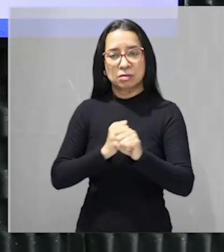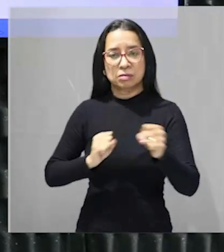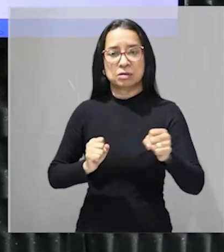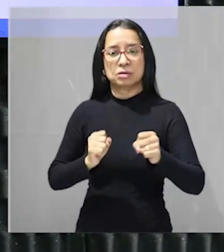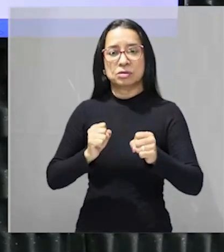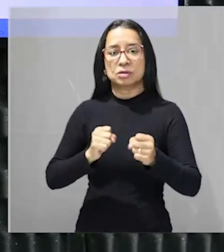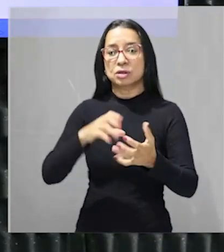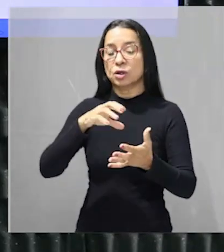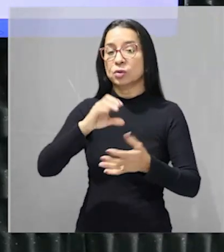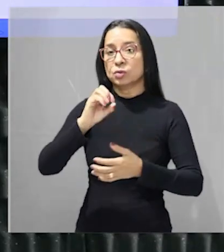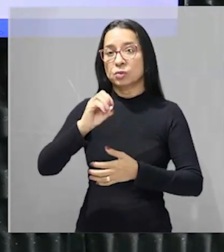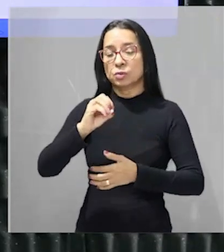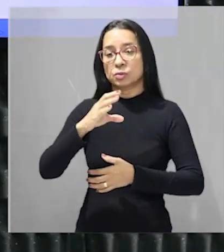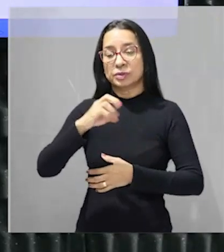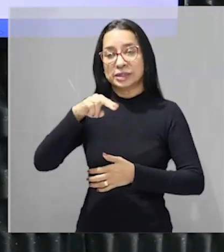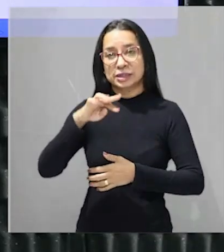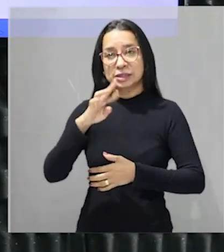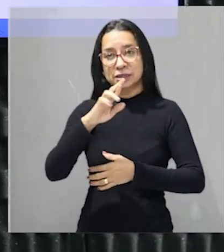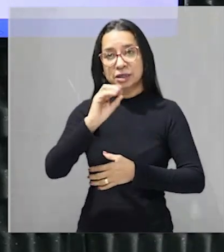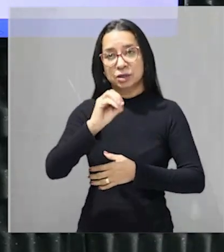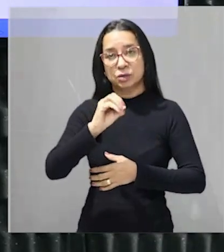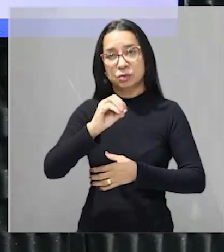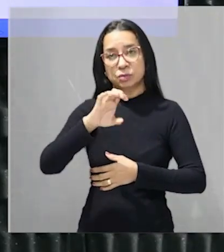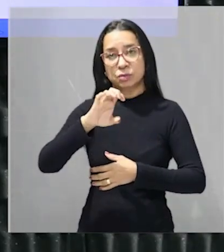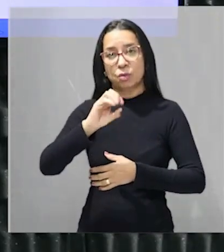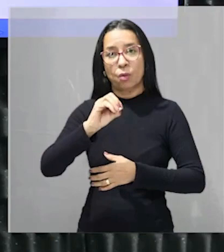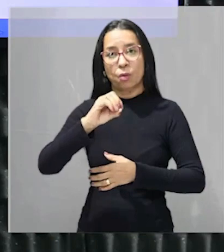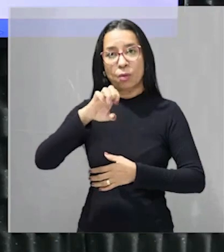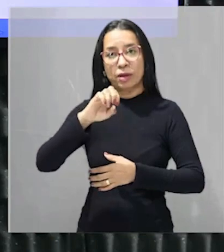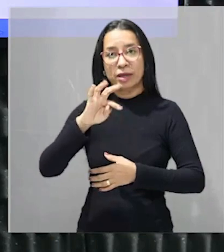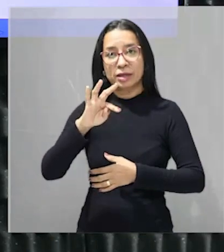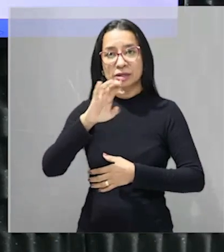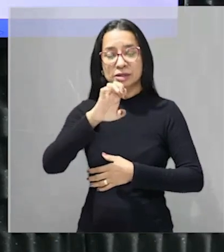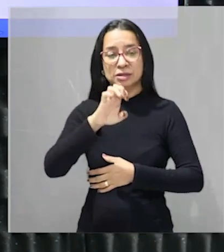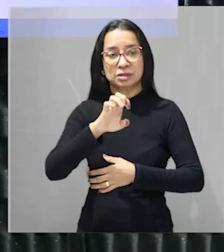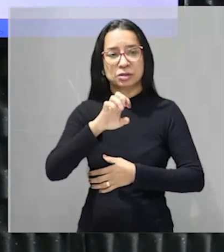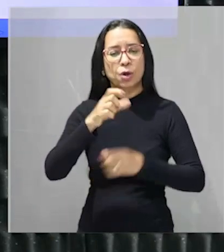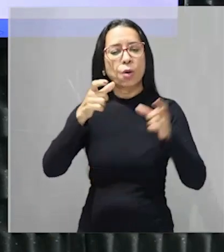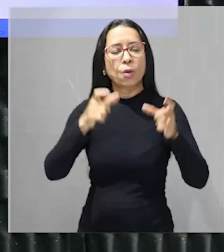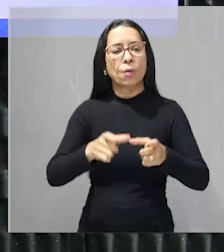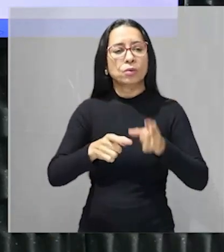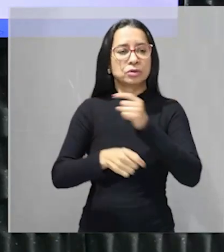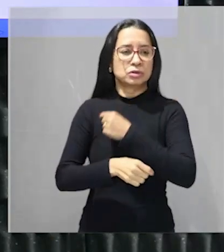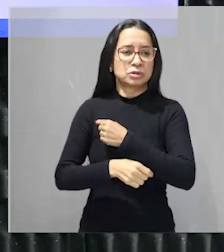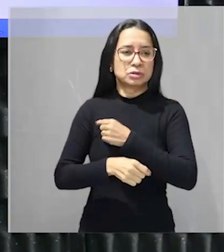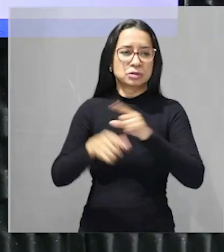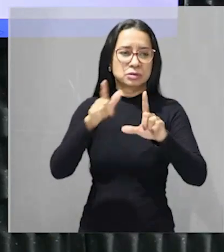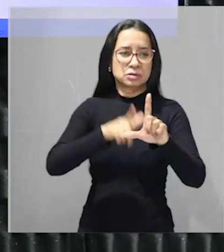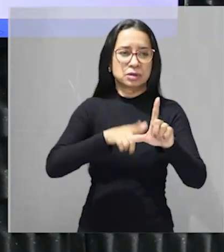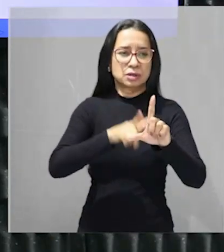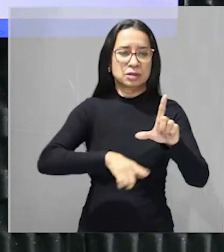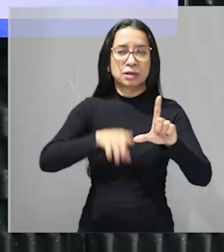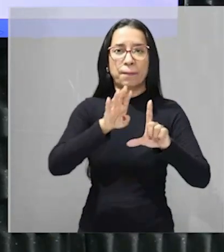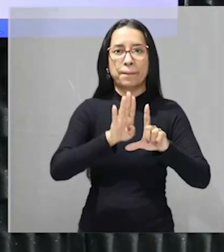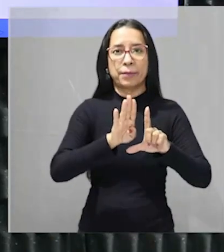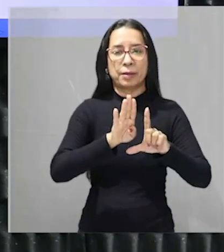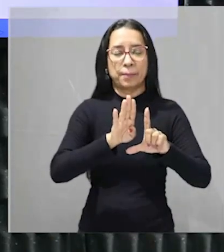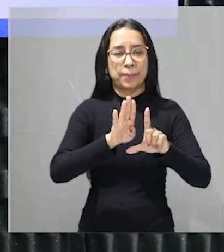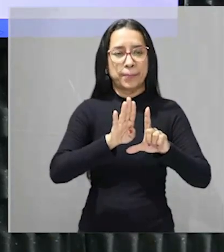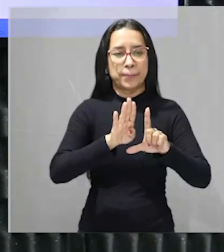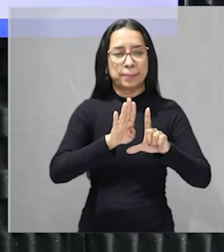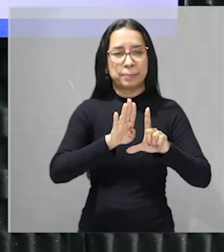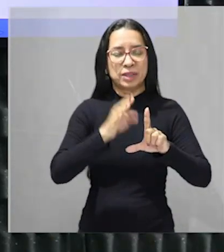no centro-oeste em qual domínio Marcos? é o domínio do Cerrado galera então nosso gabareto aí rapidamente qual é? é a letra B